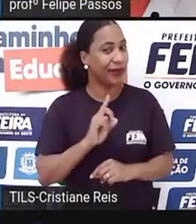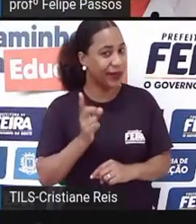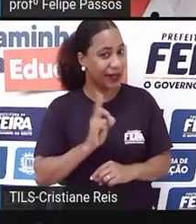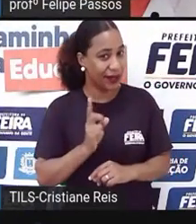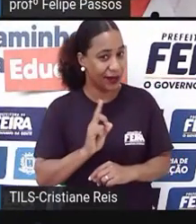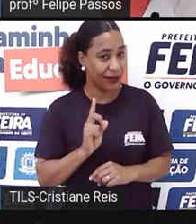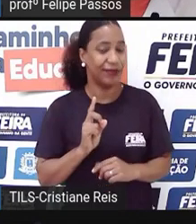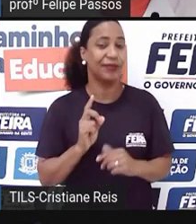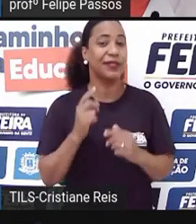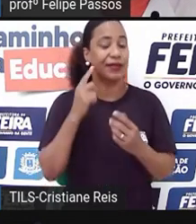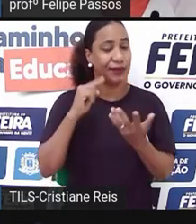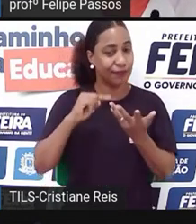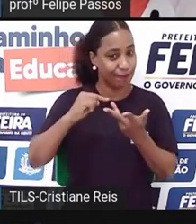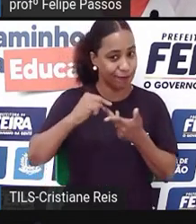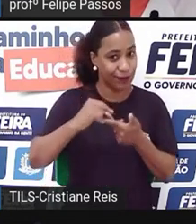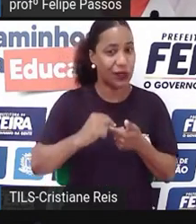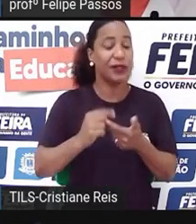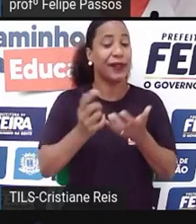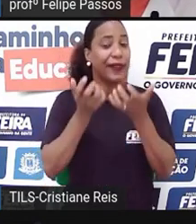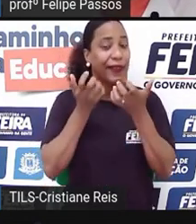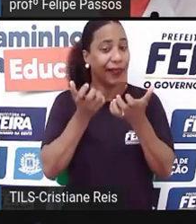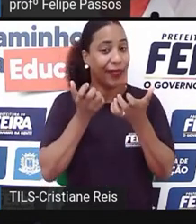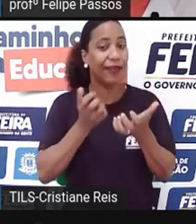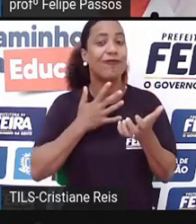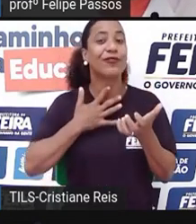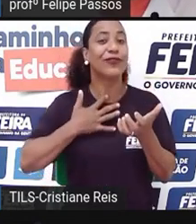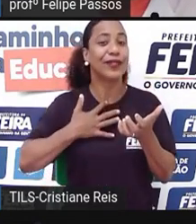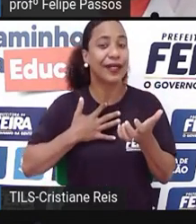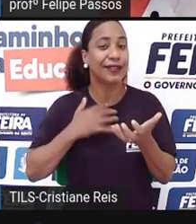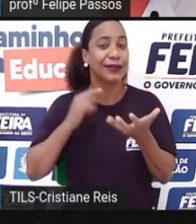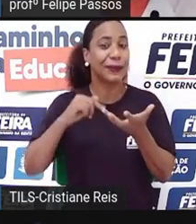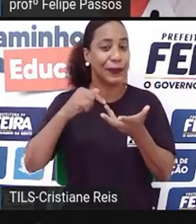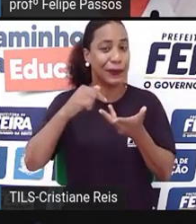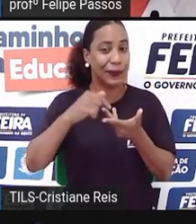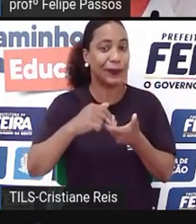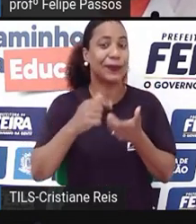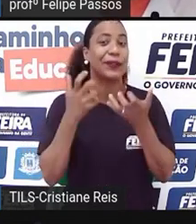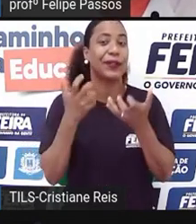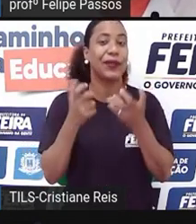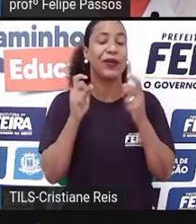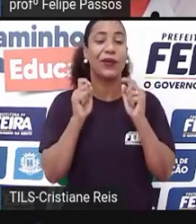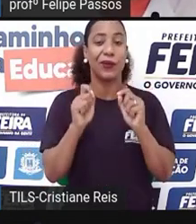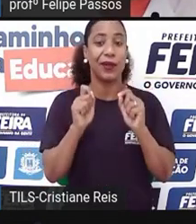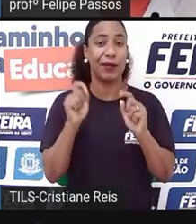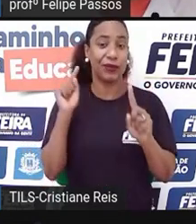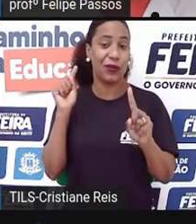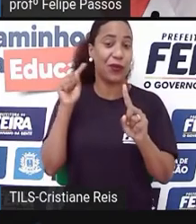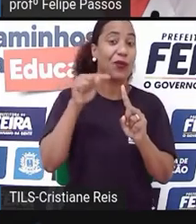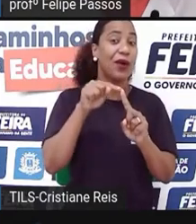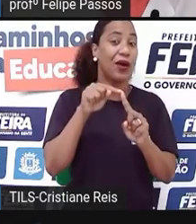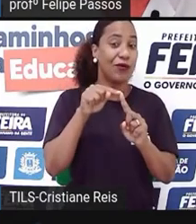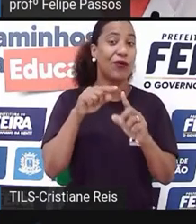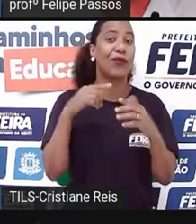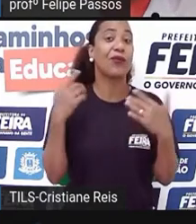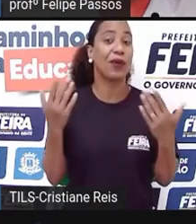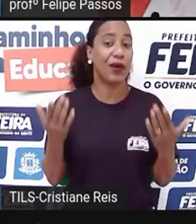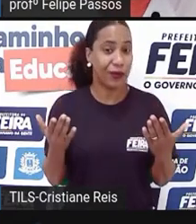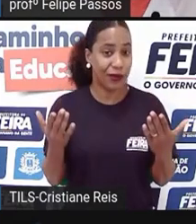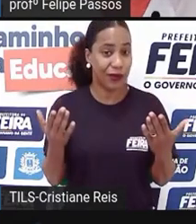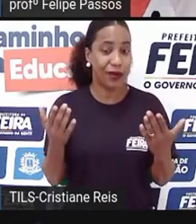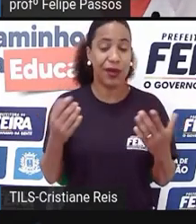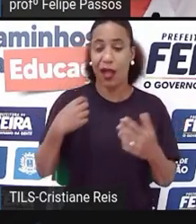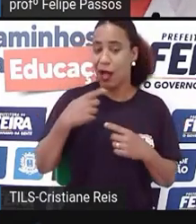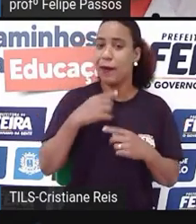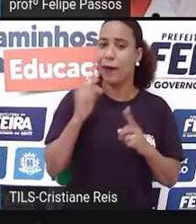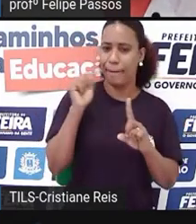que você quer, então você ter o desejo de empreender é importante, mas você já ter a meta. Qual é a sua meta? a minha meta é viajar?